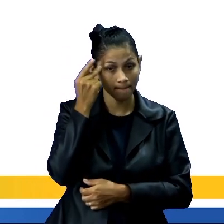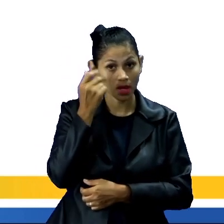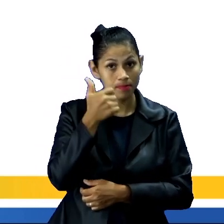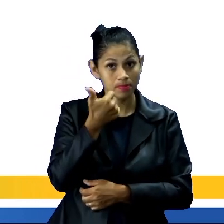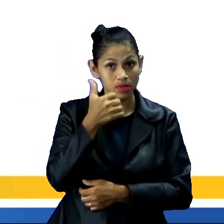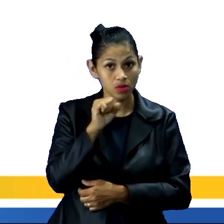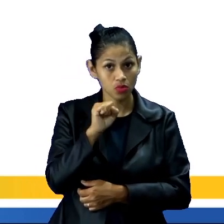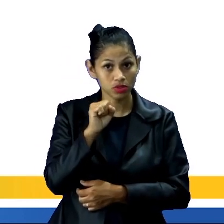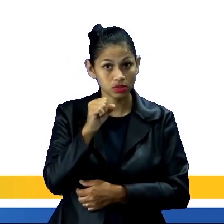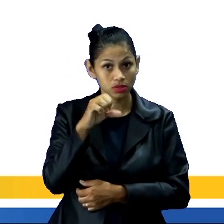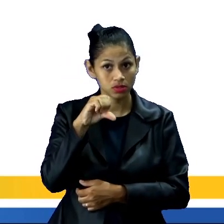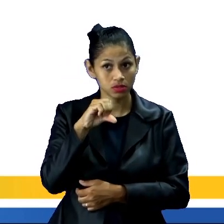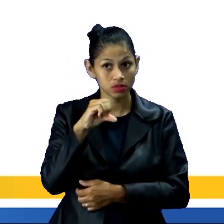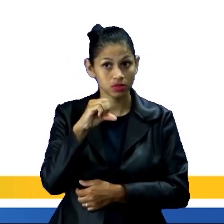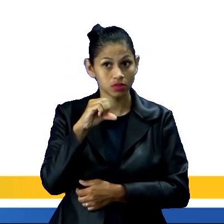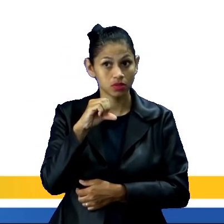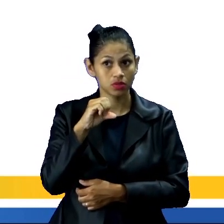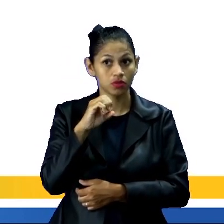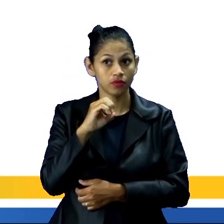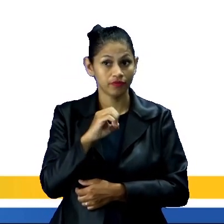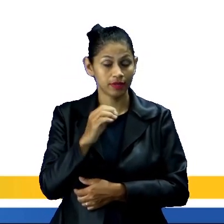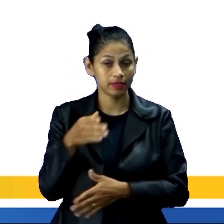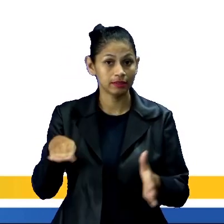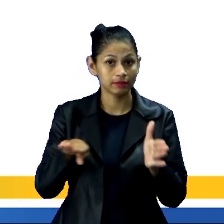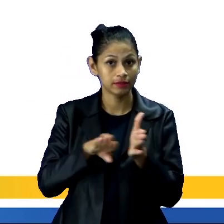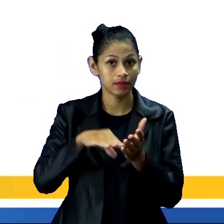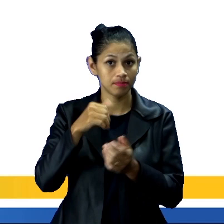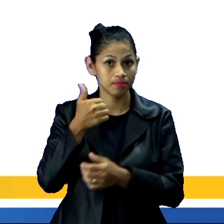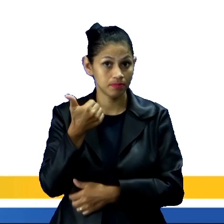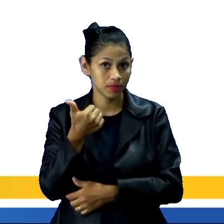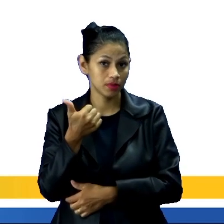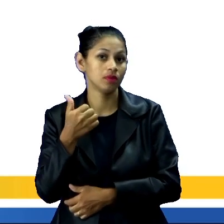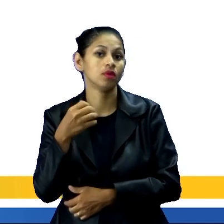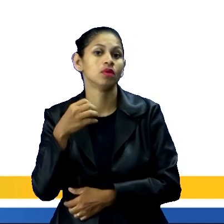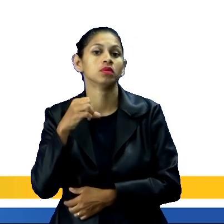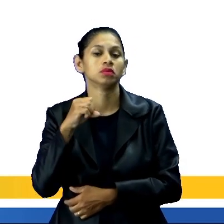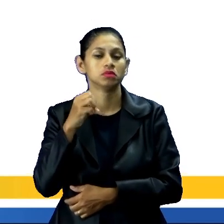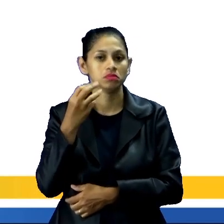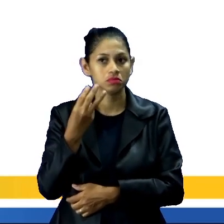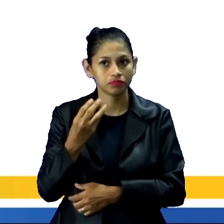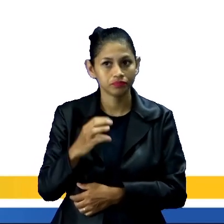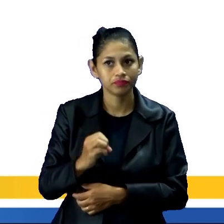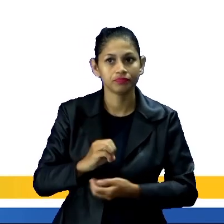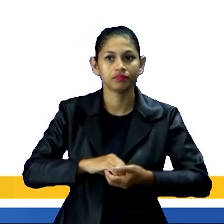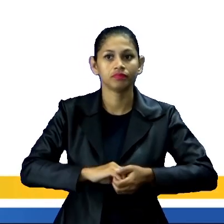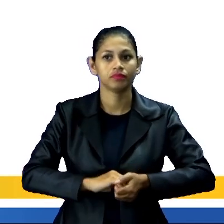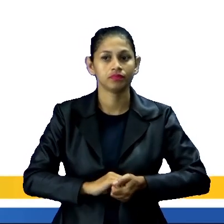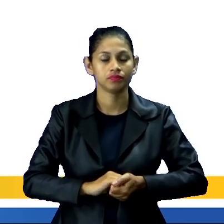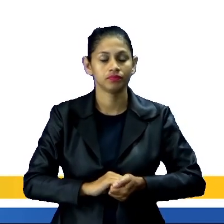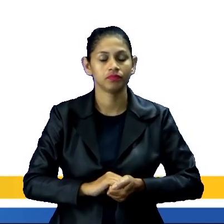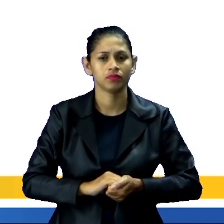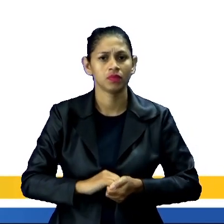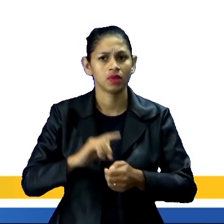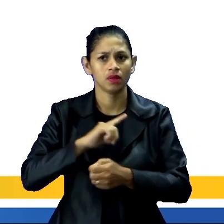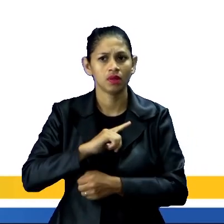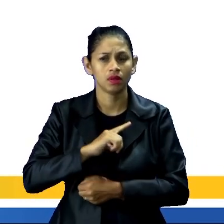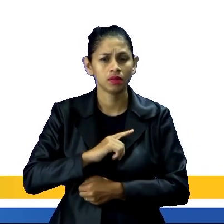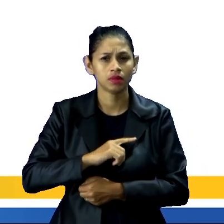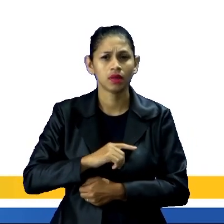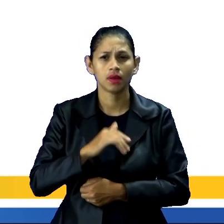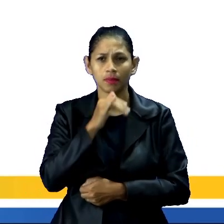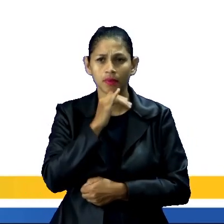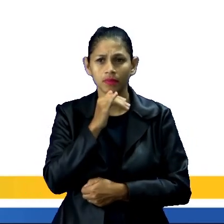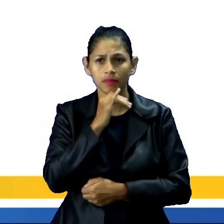1930. Olha o quantitativo aí dos imigrantes que chegaram aqui. Nós temos, como